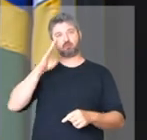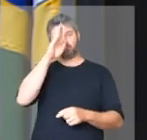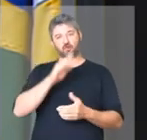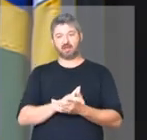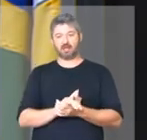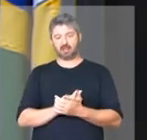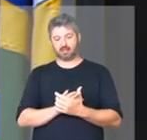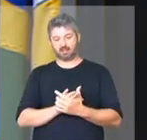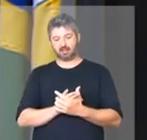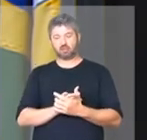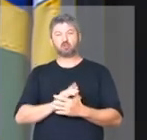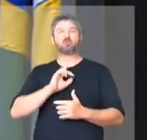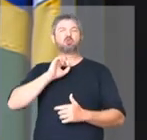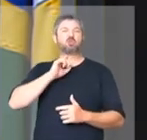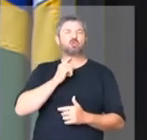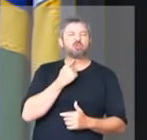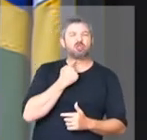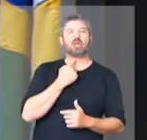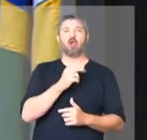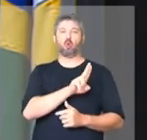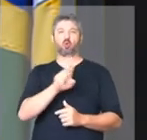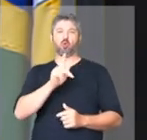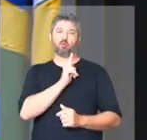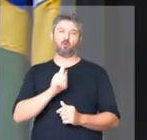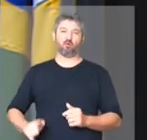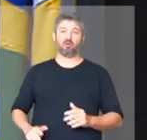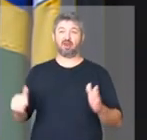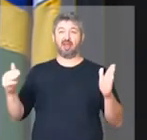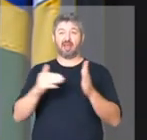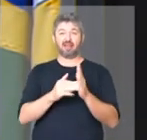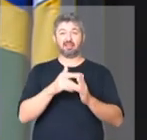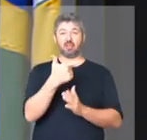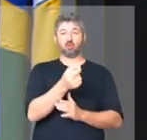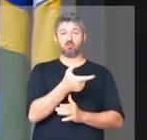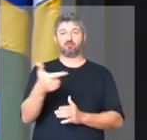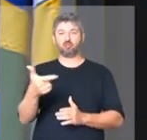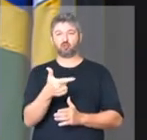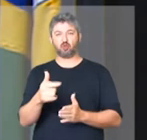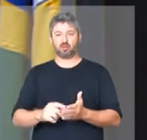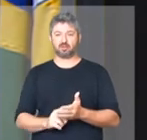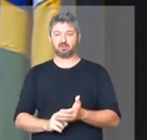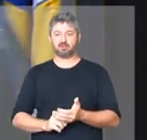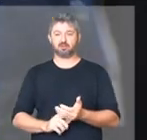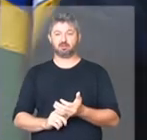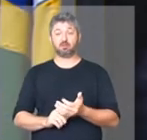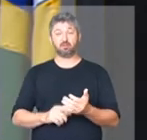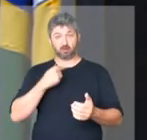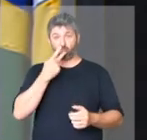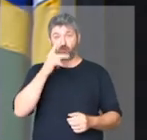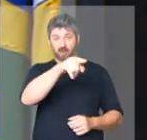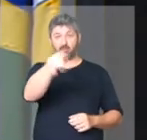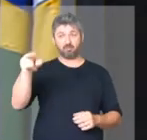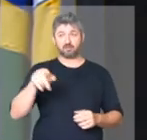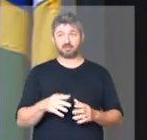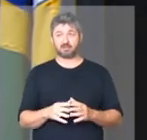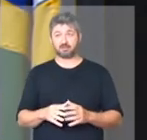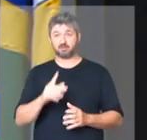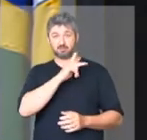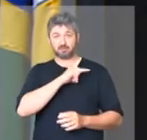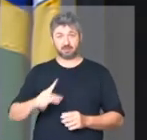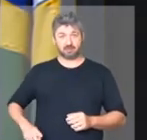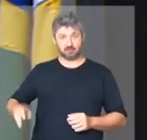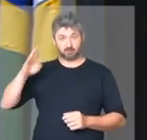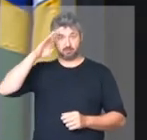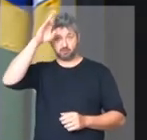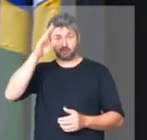desgastar o governo até 2022. E eu digo a vocês, o presidente Bolsonaro